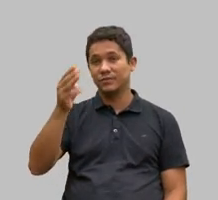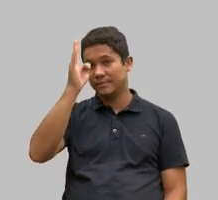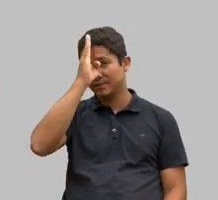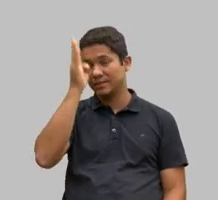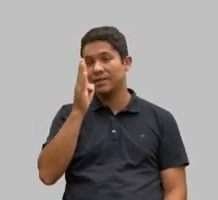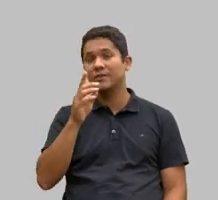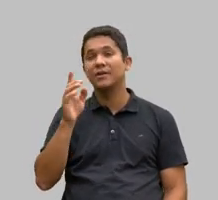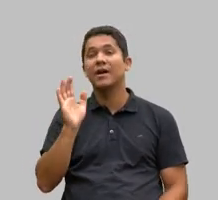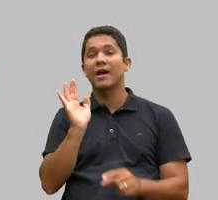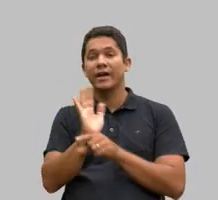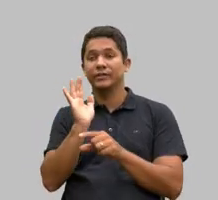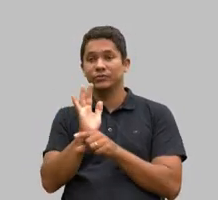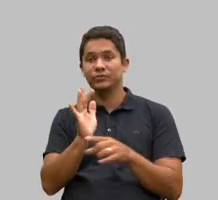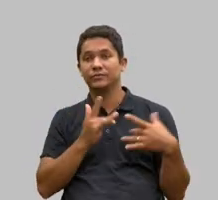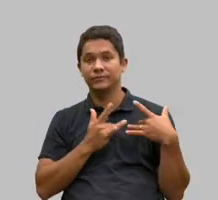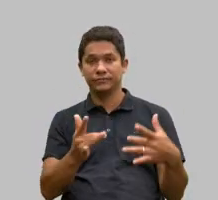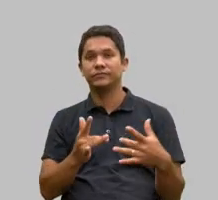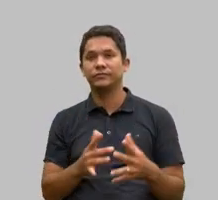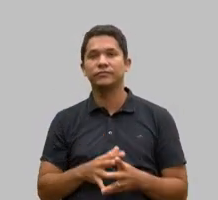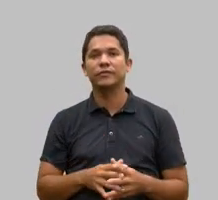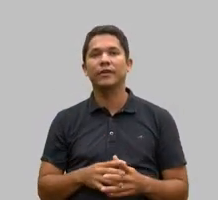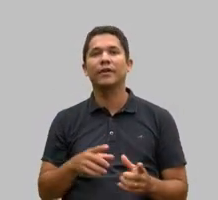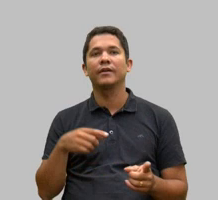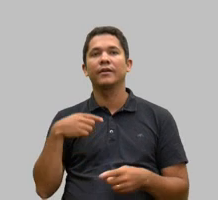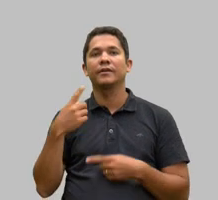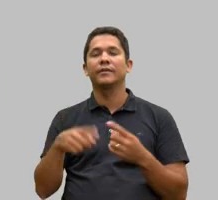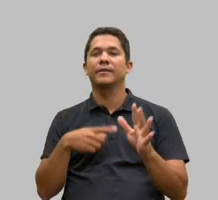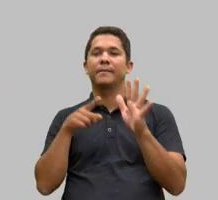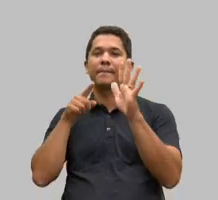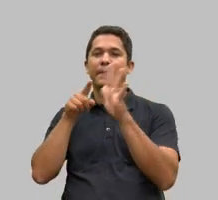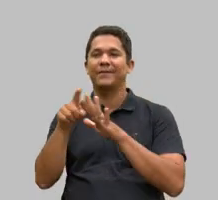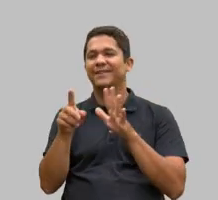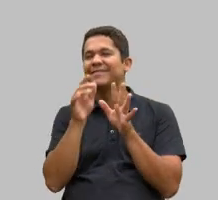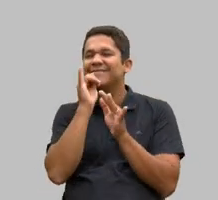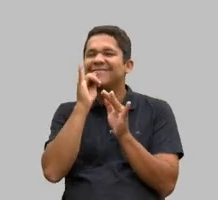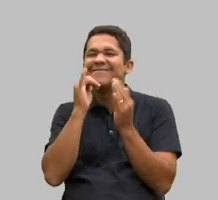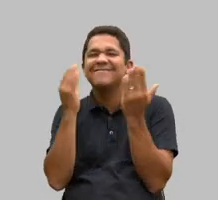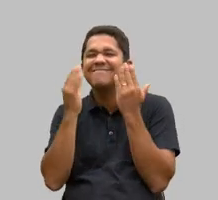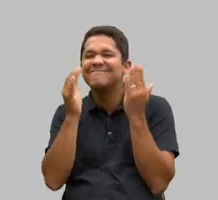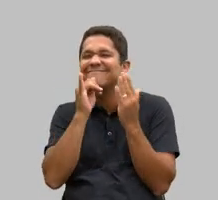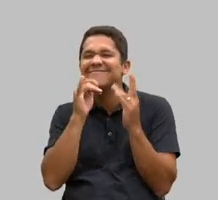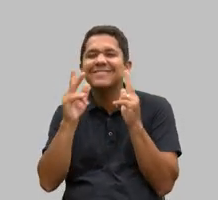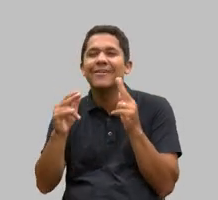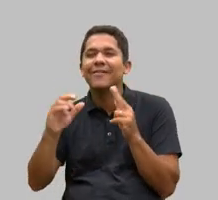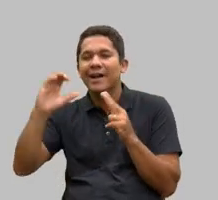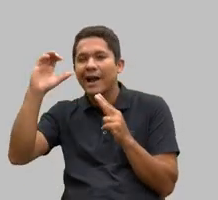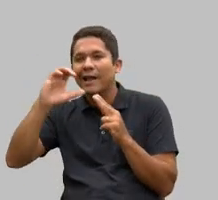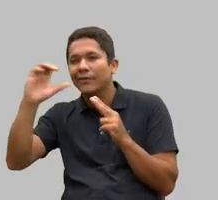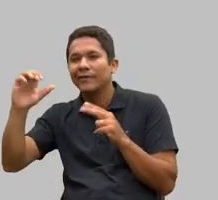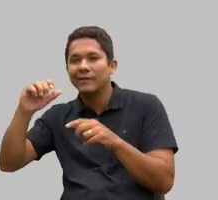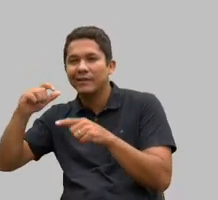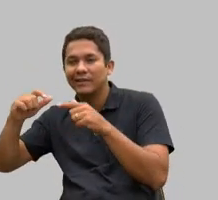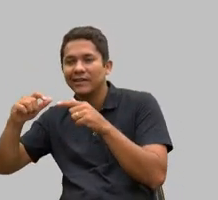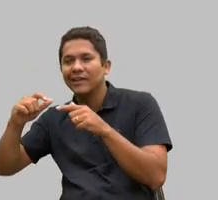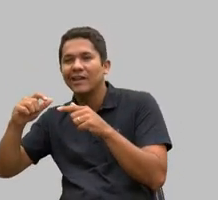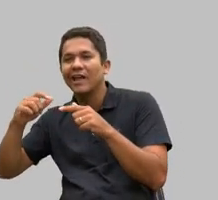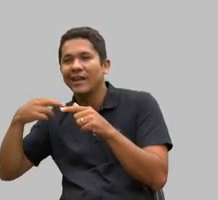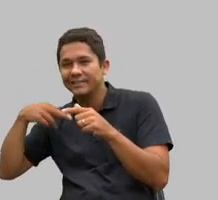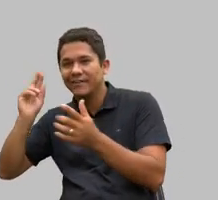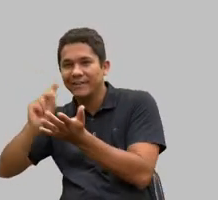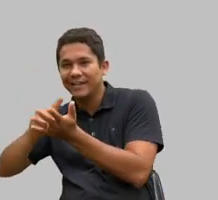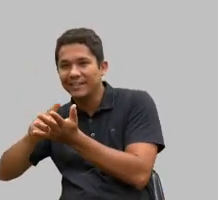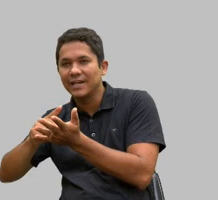você é ativo. é igual o católico, o pessoal brinca, católico praticante. É uma brincadeira, não estou falando de religião específica.